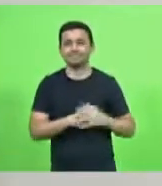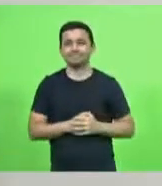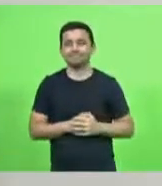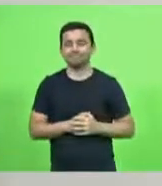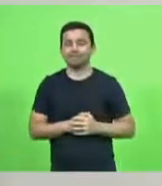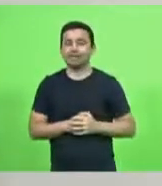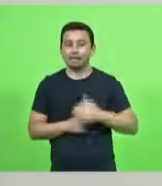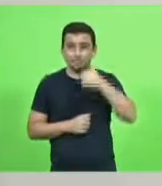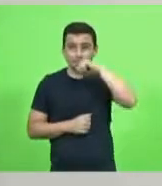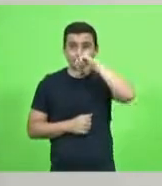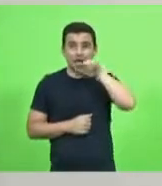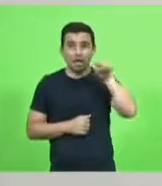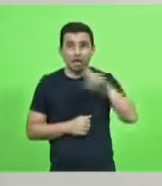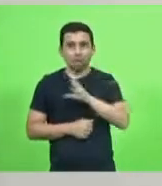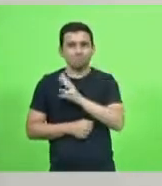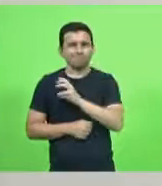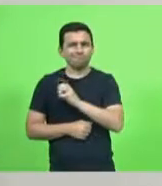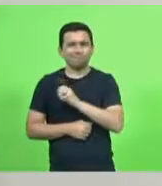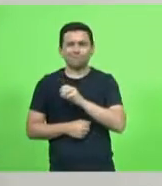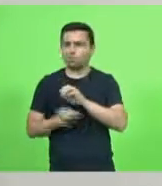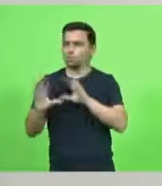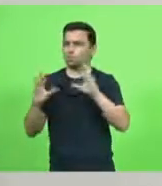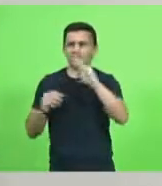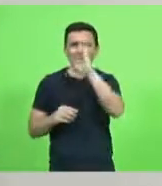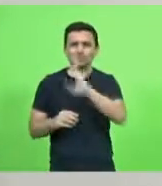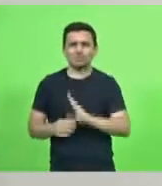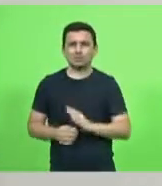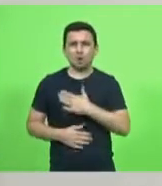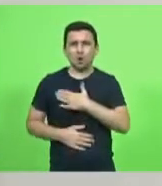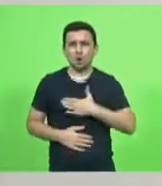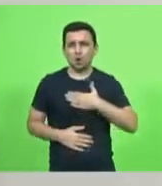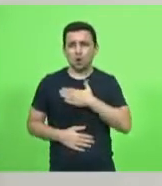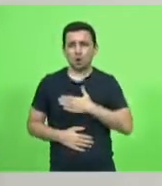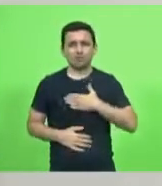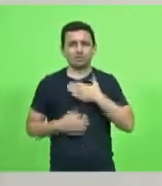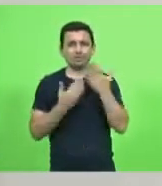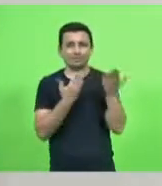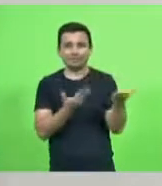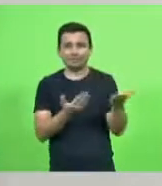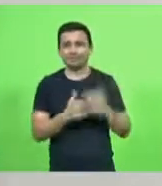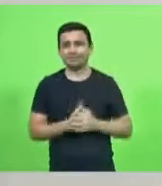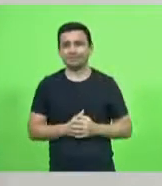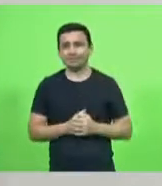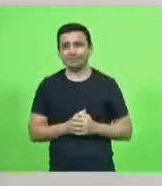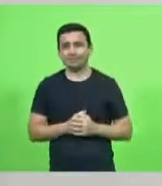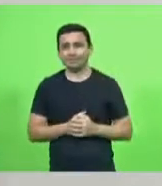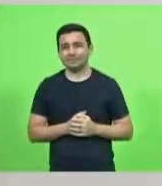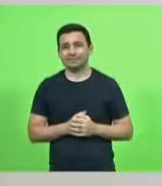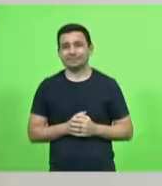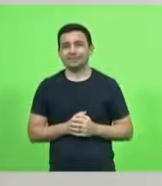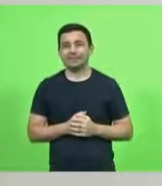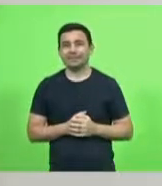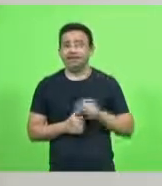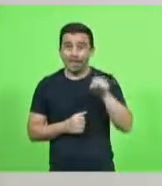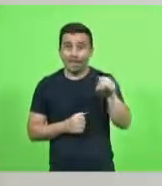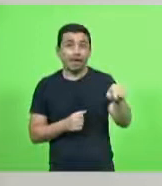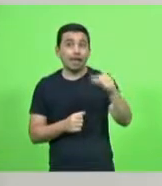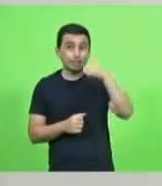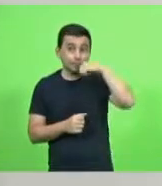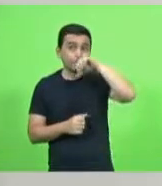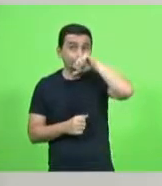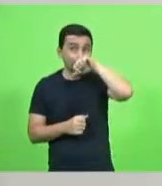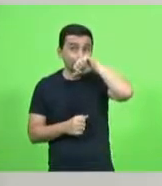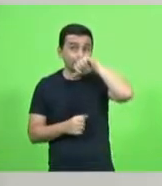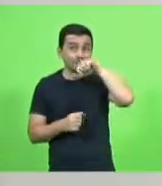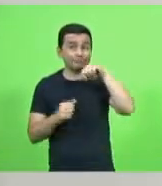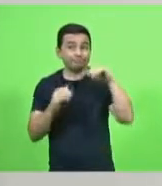uma mulher amada no Brasil inteiro nós ela é matriarca do grupo dedos de Davi